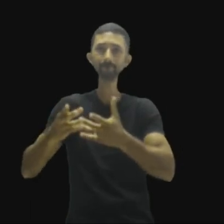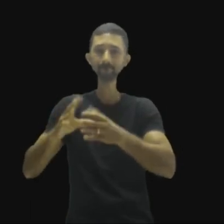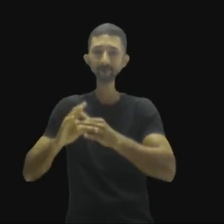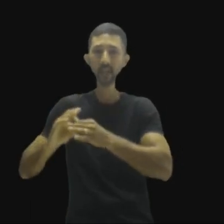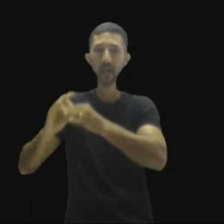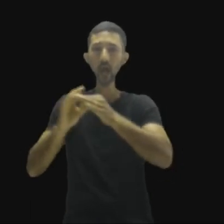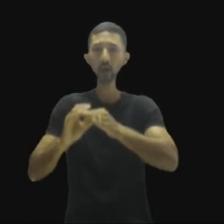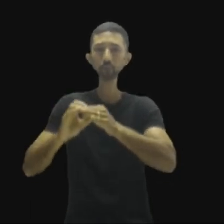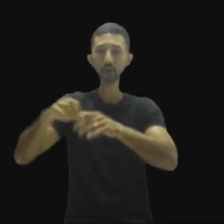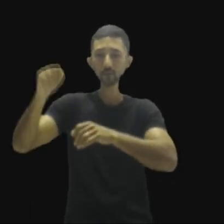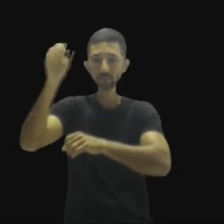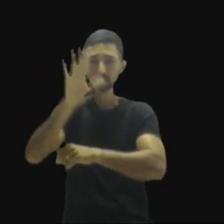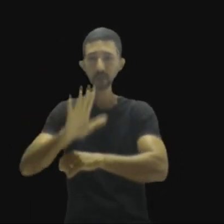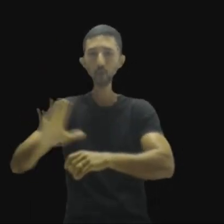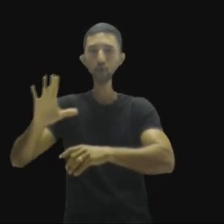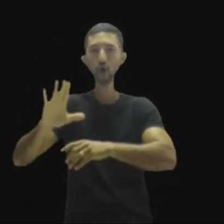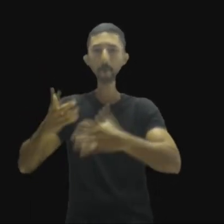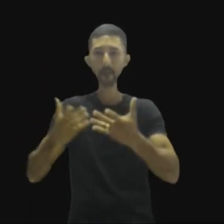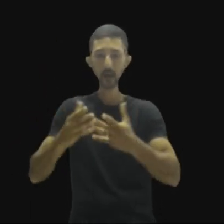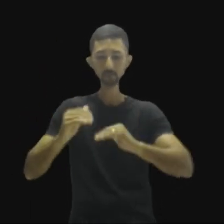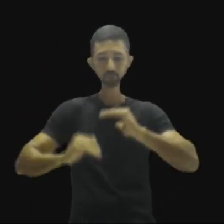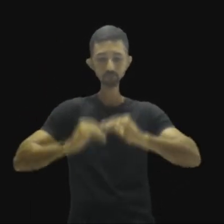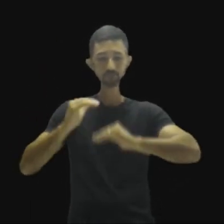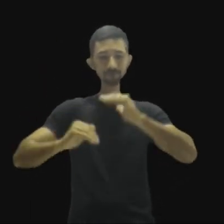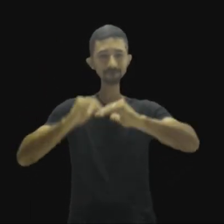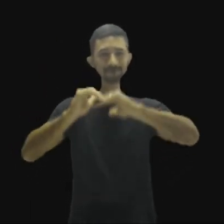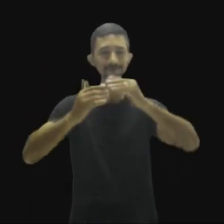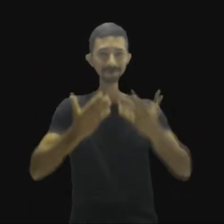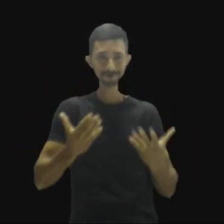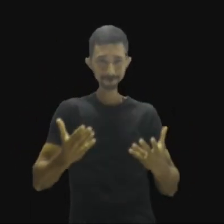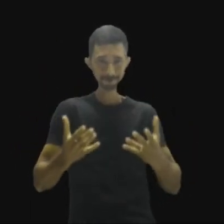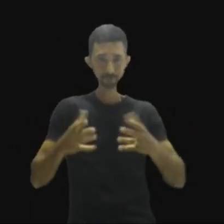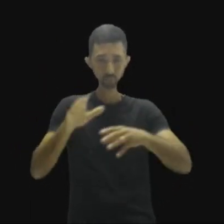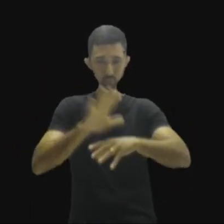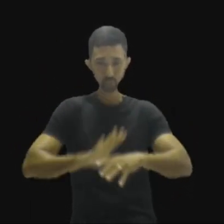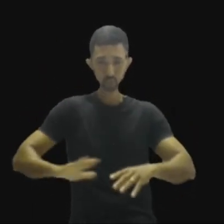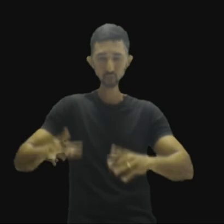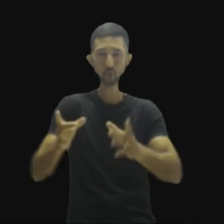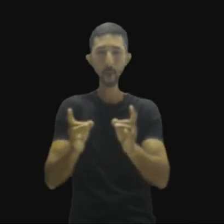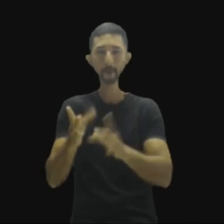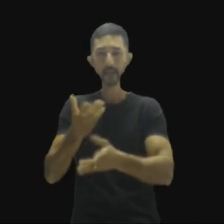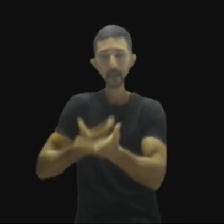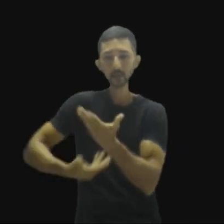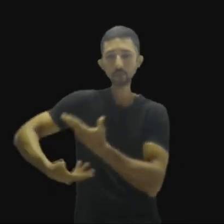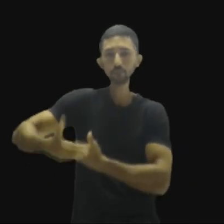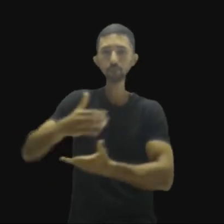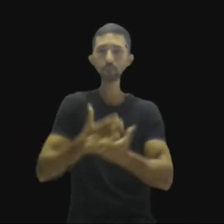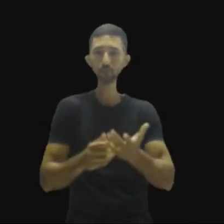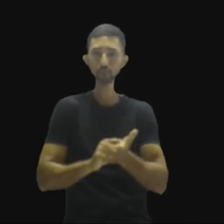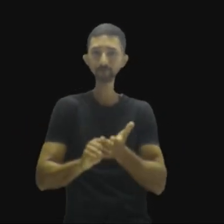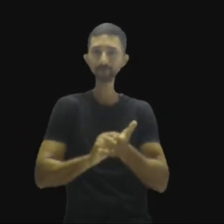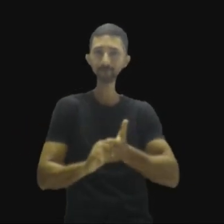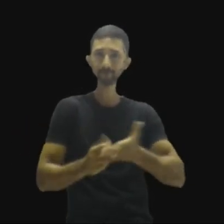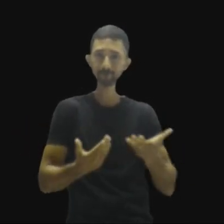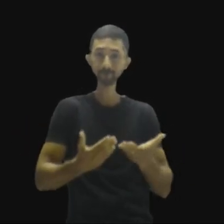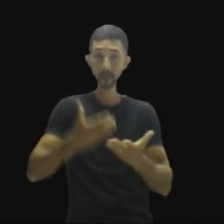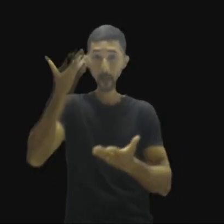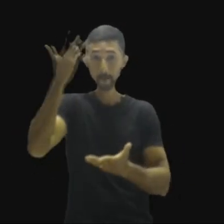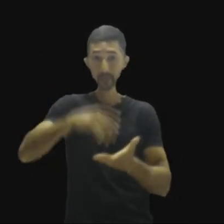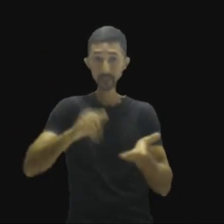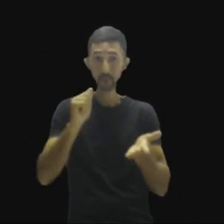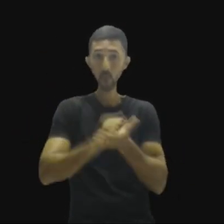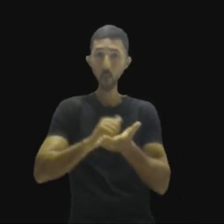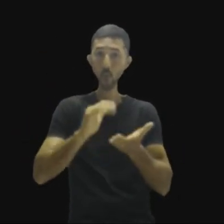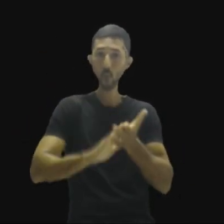e ocorrerá a consolidação, de fato, do mercado comum, com a assinatura do principal